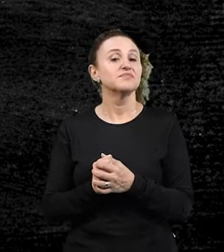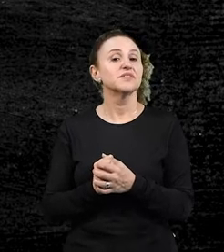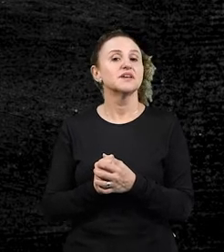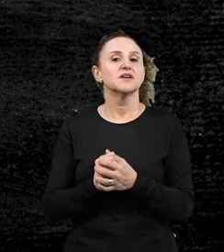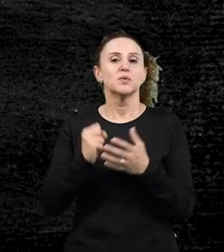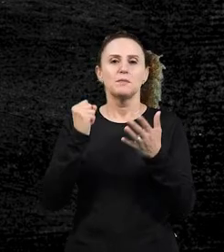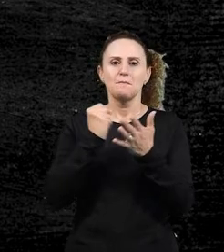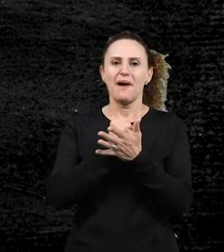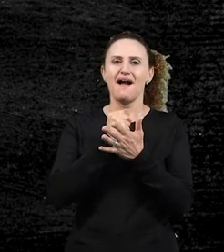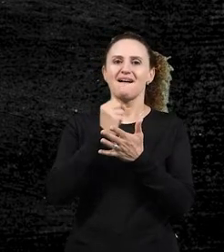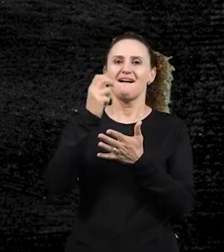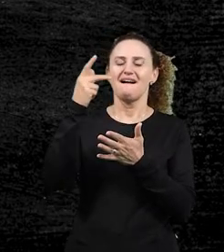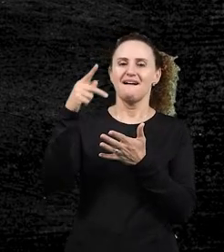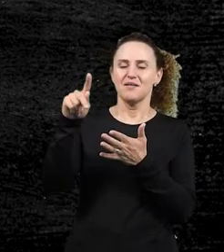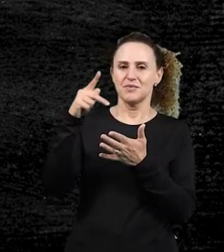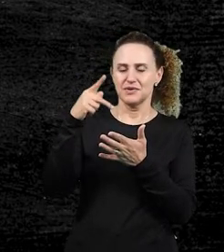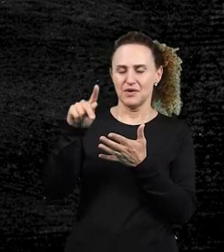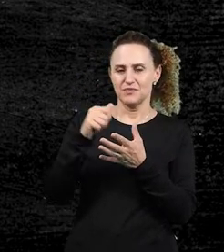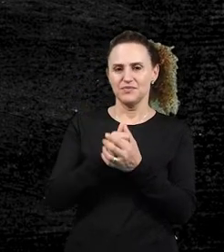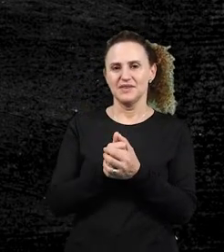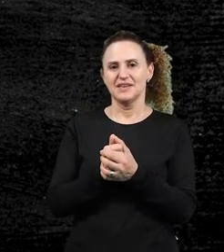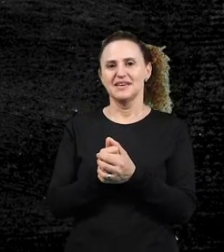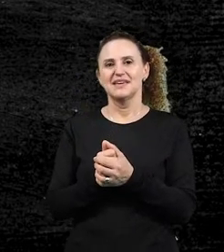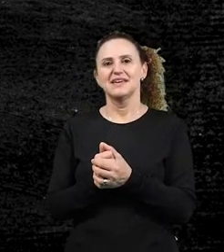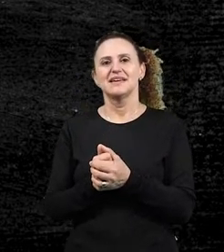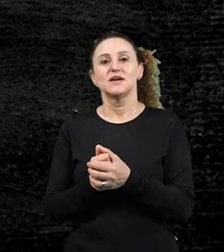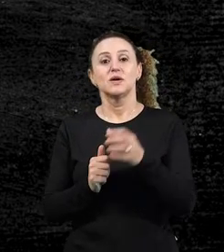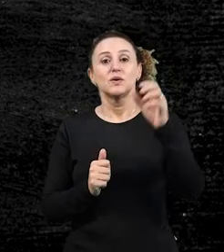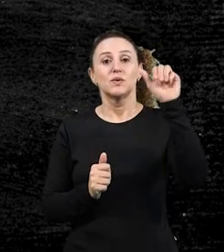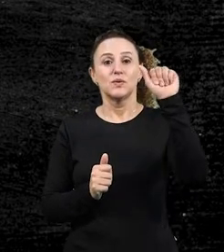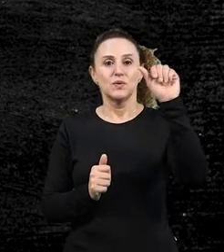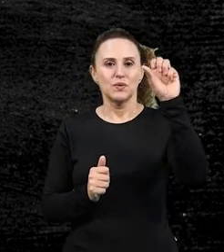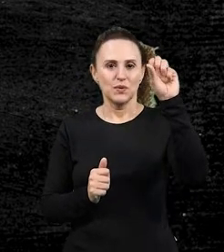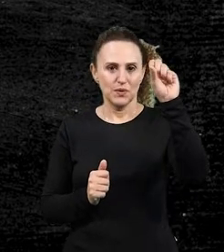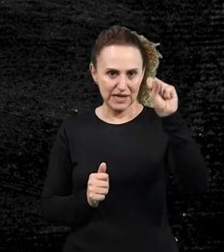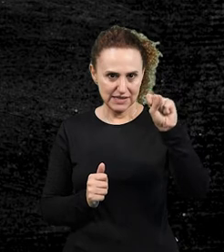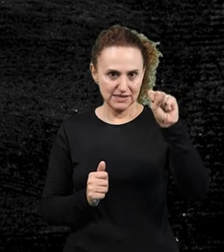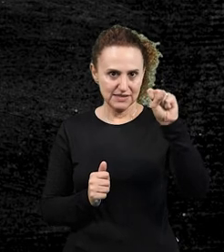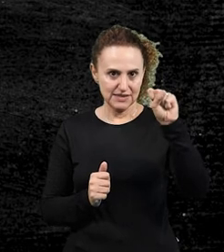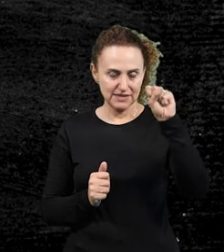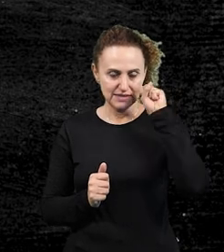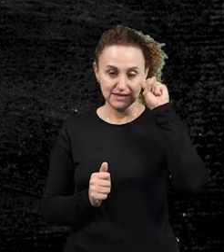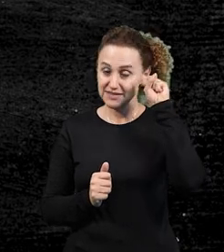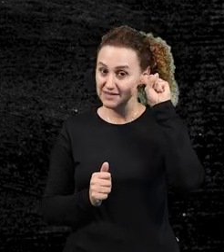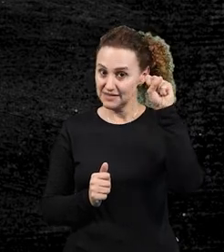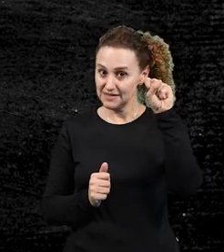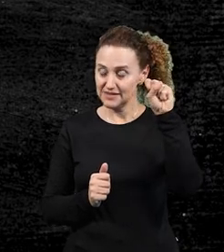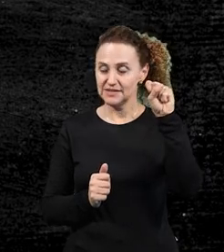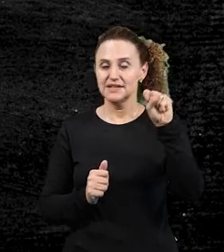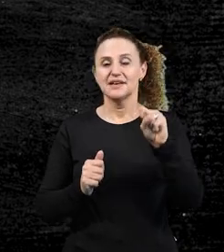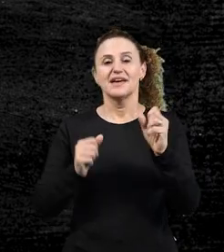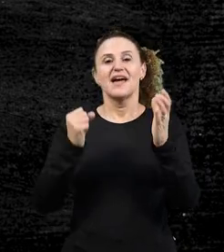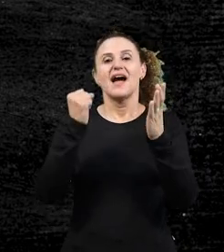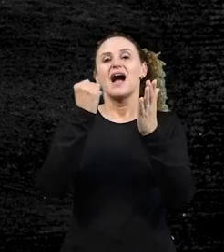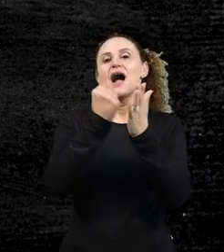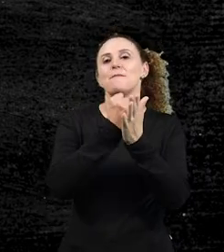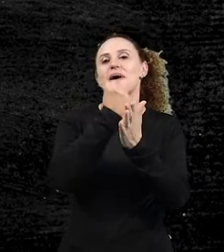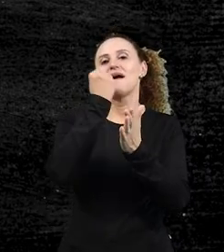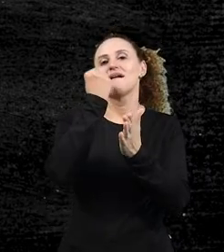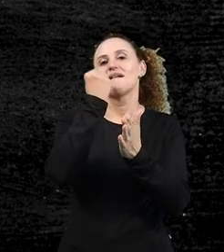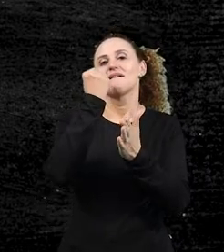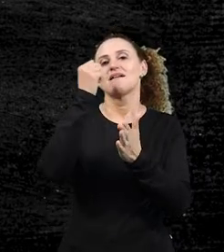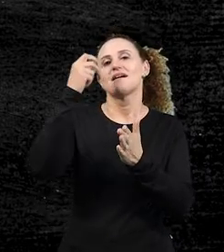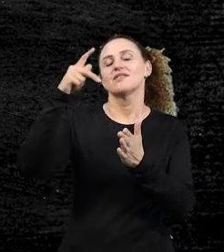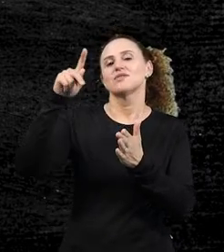marca é plural. Então, canetas, então, observem aqui que esse S é a marca do